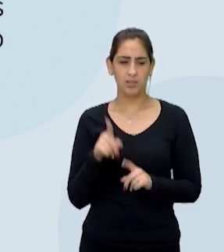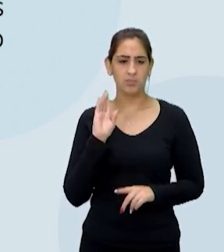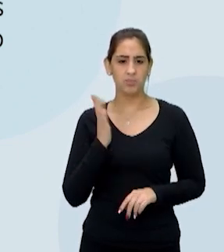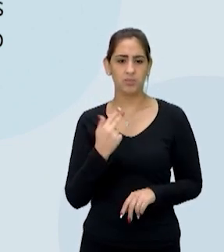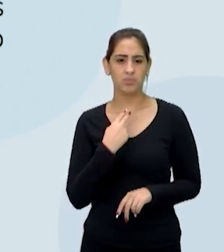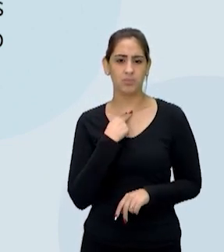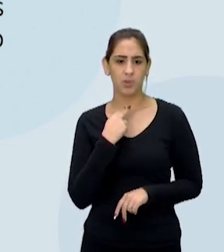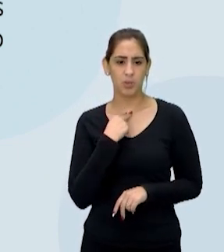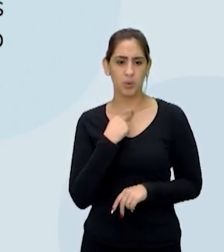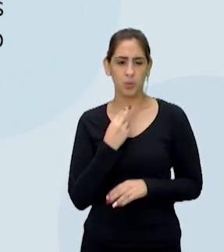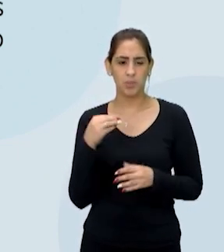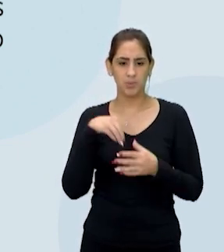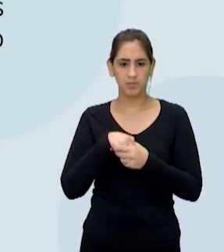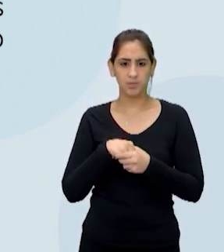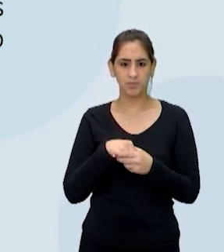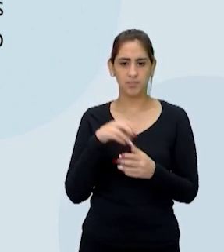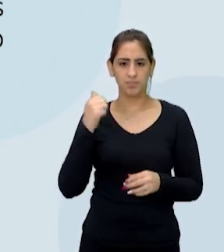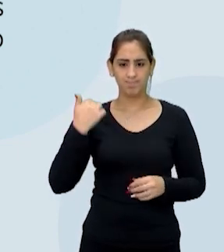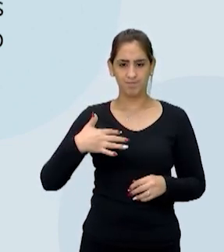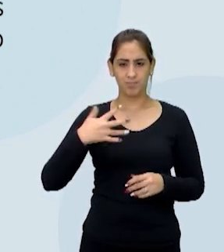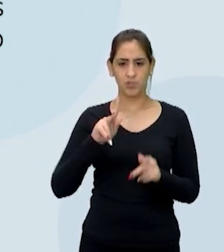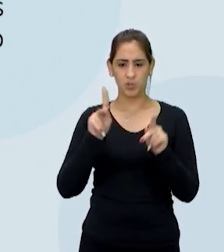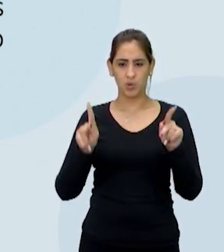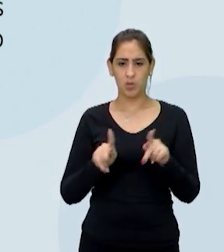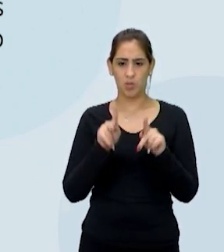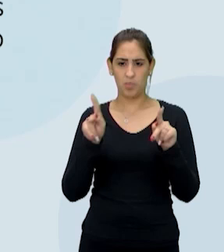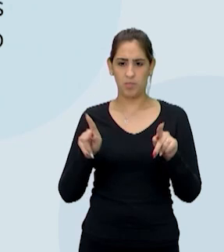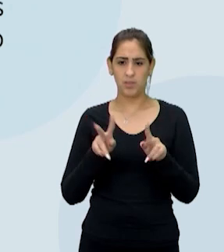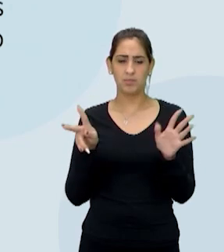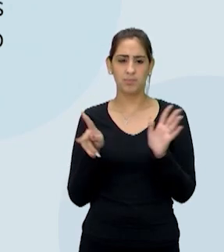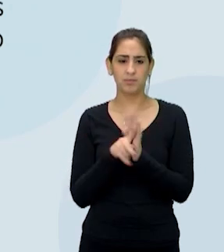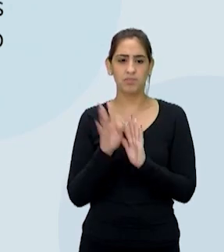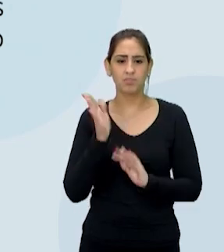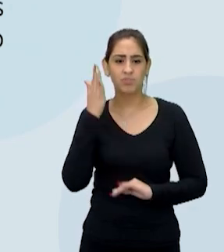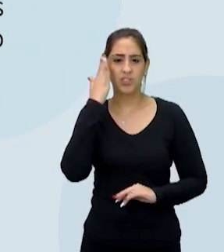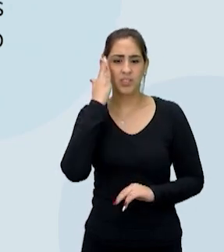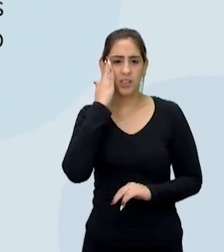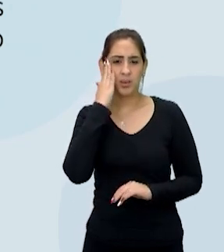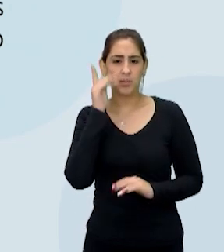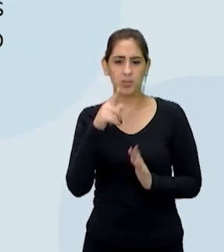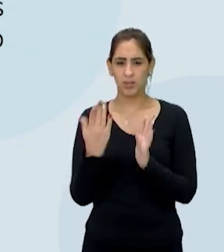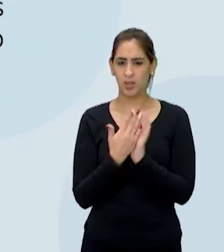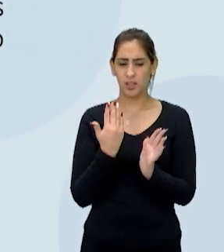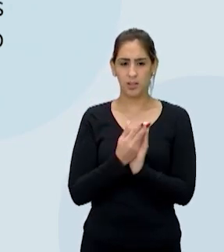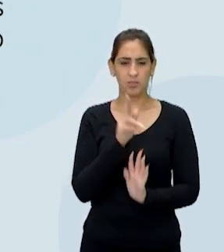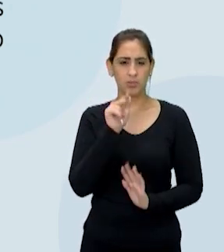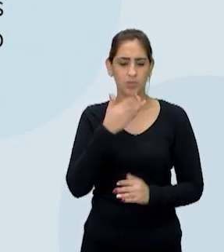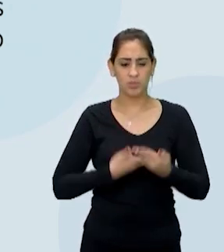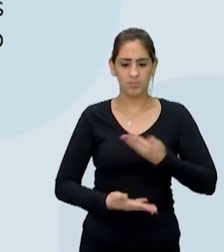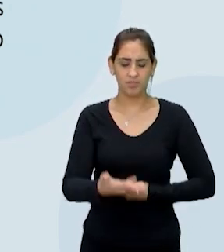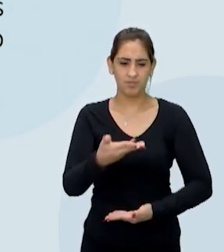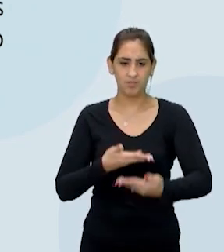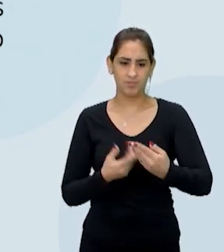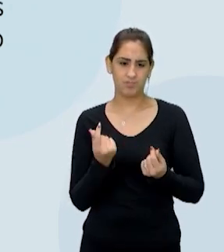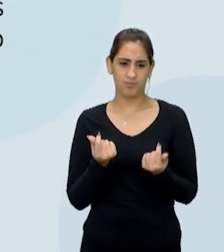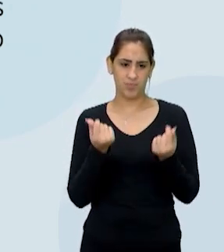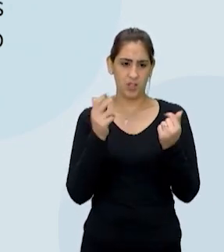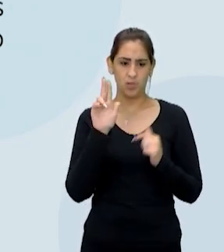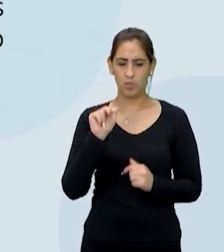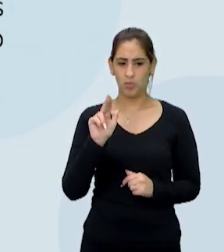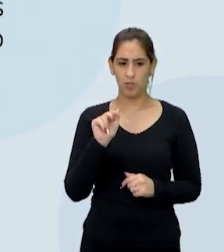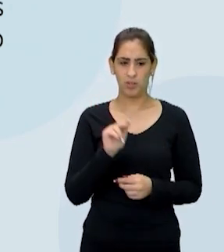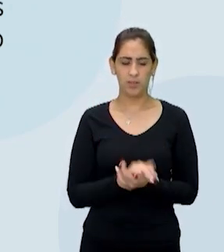já que elas ocupam os espaços mais caros de shoppings, mesmo sabendo que o livro nunca foi um produto de grande retorno